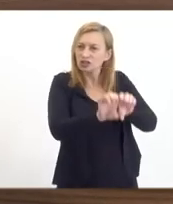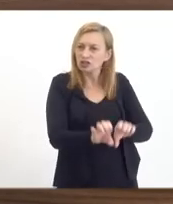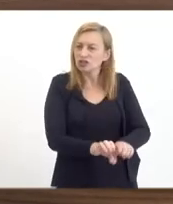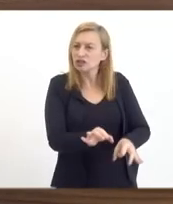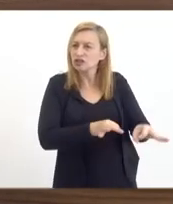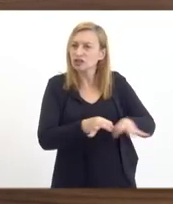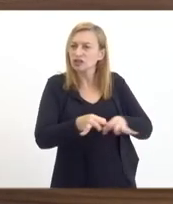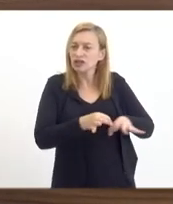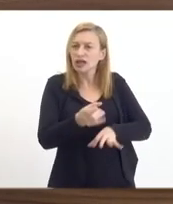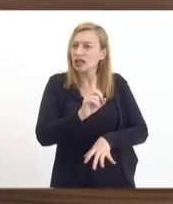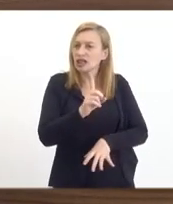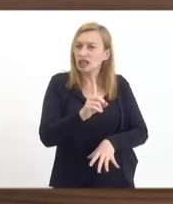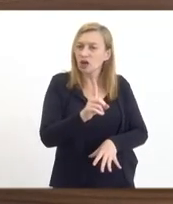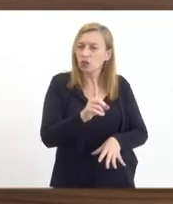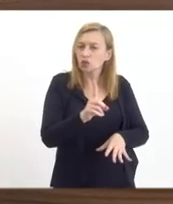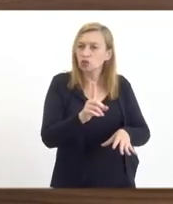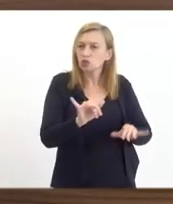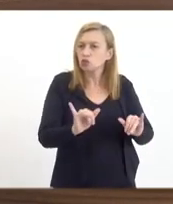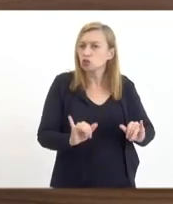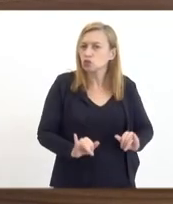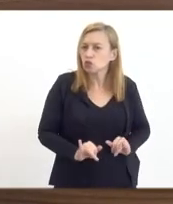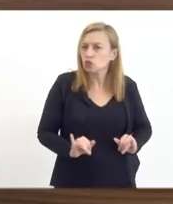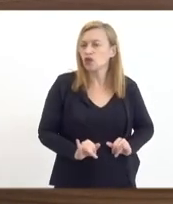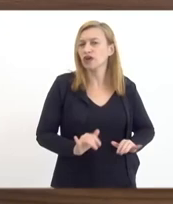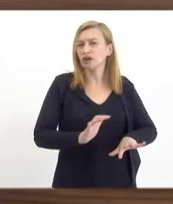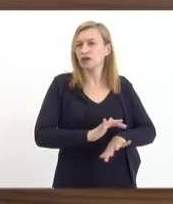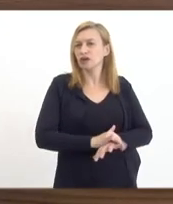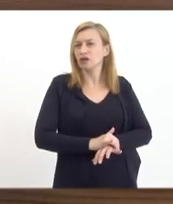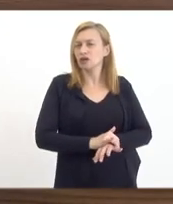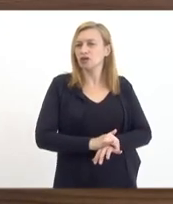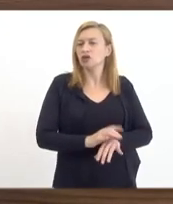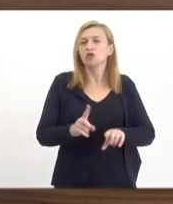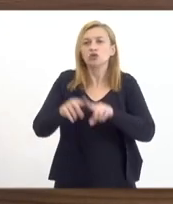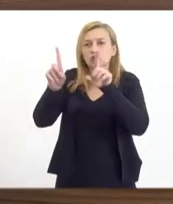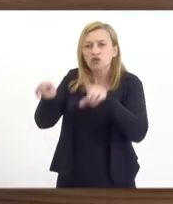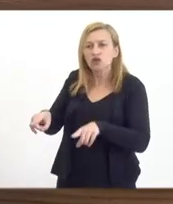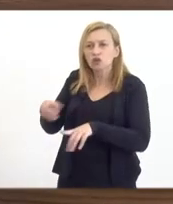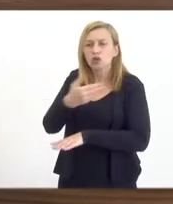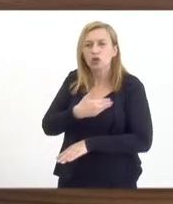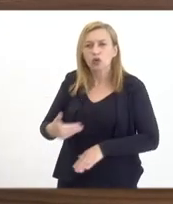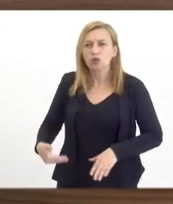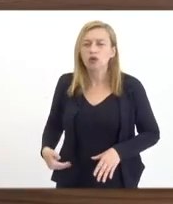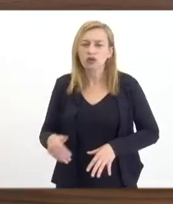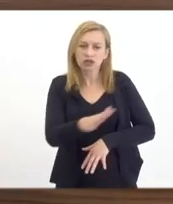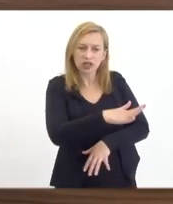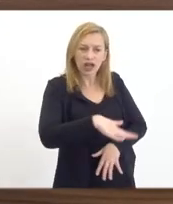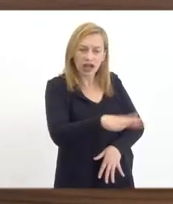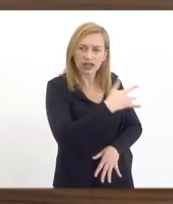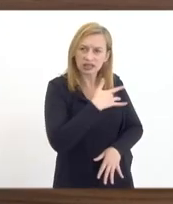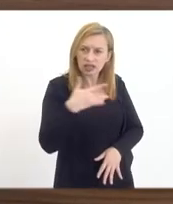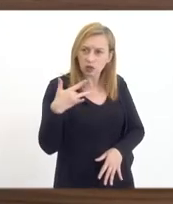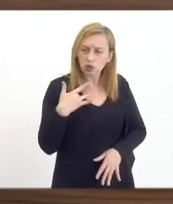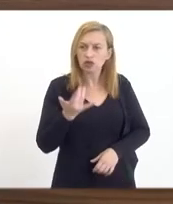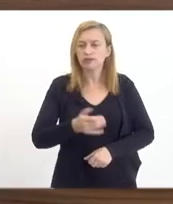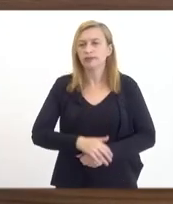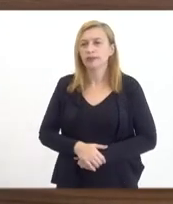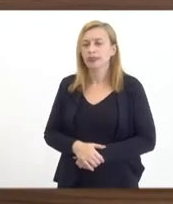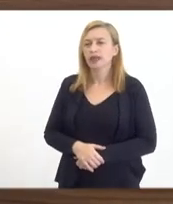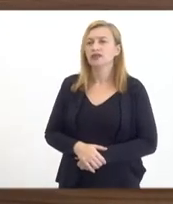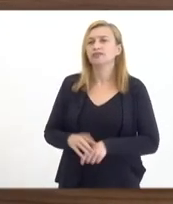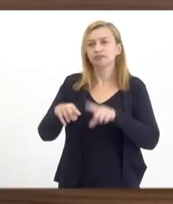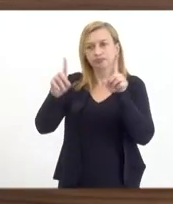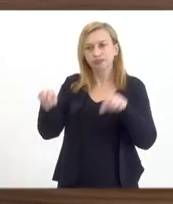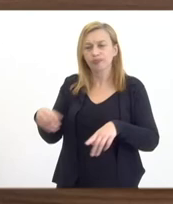justamente para não sacrificarmos servidores públicos, seja da área de saúde, servidores